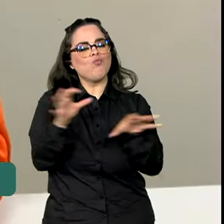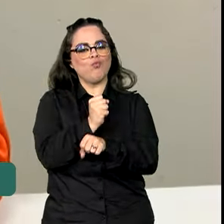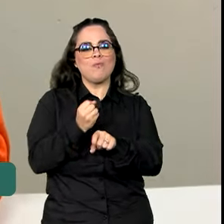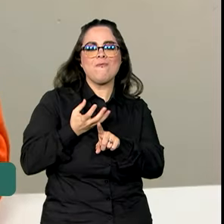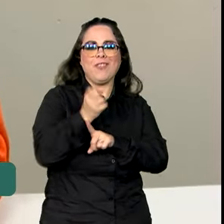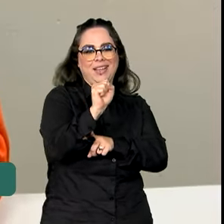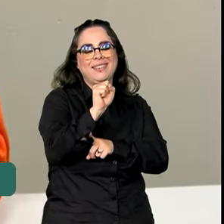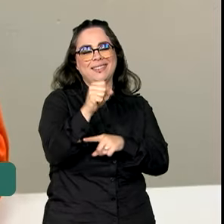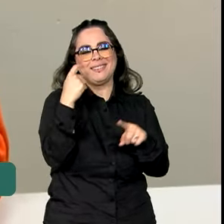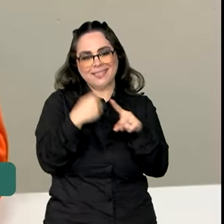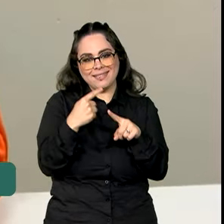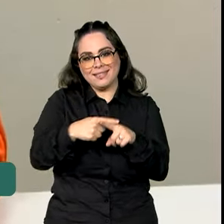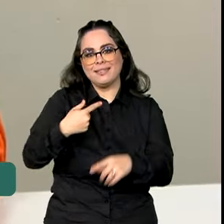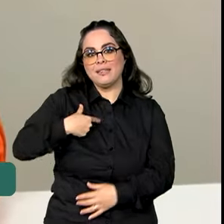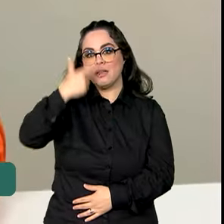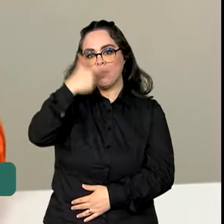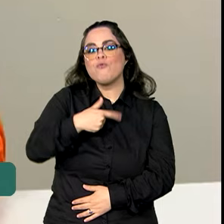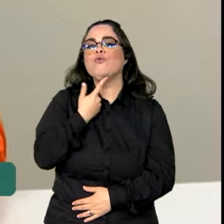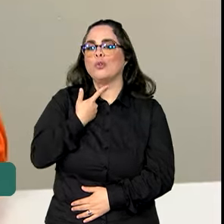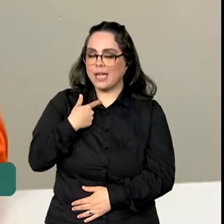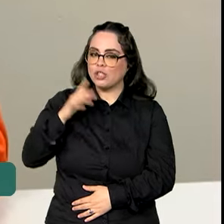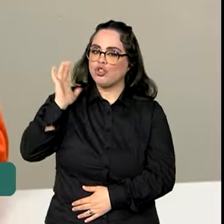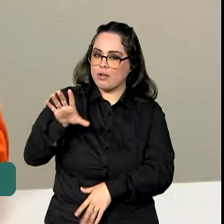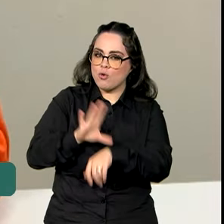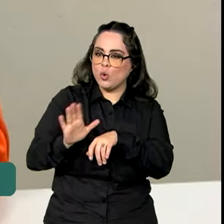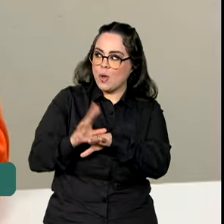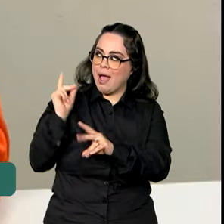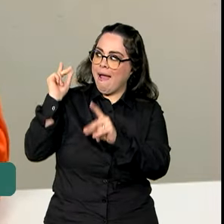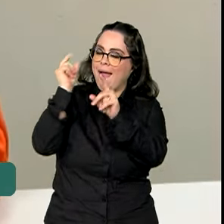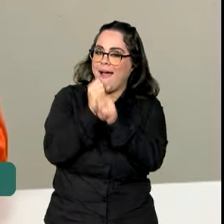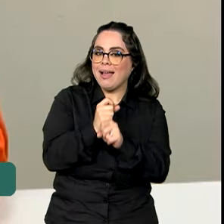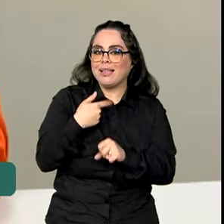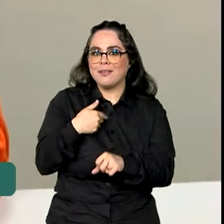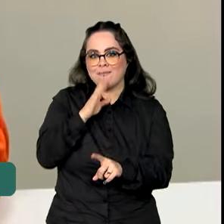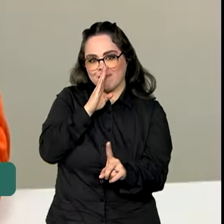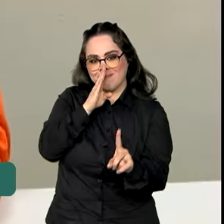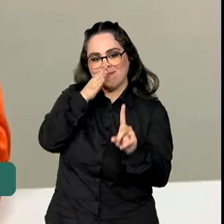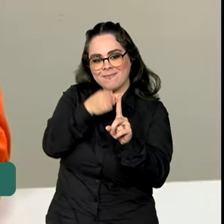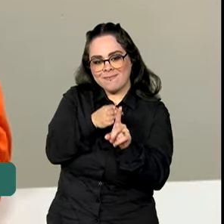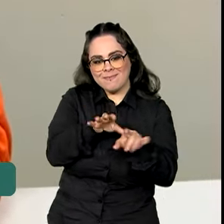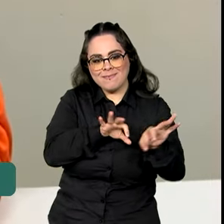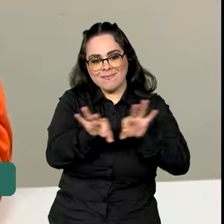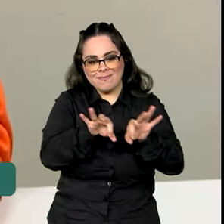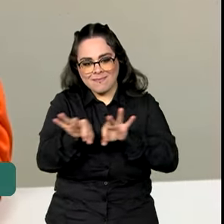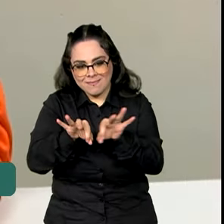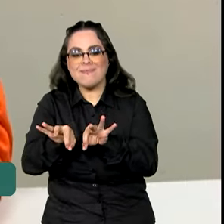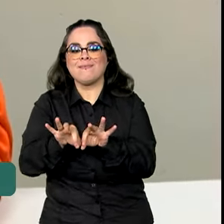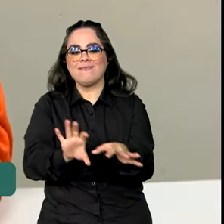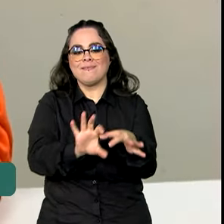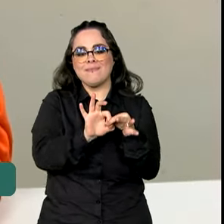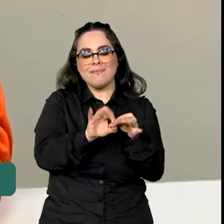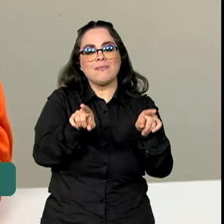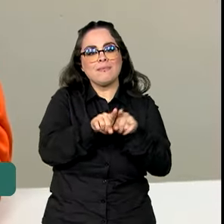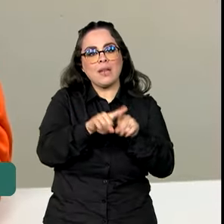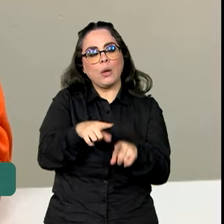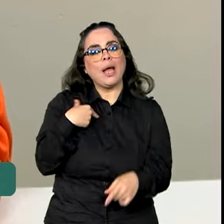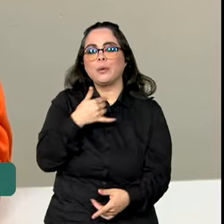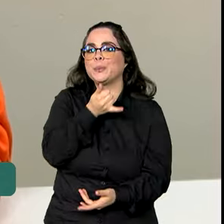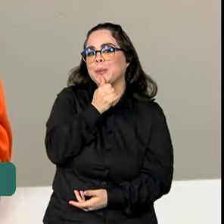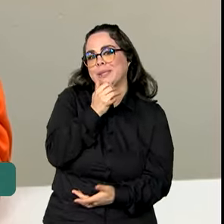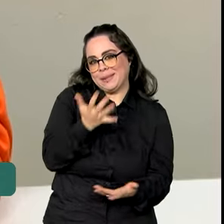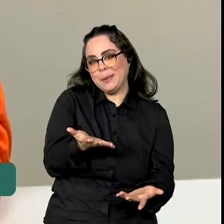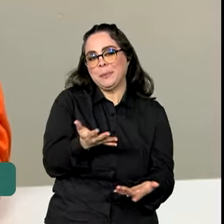porque eu tenho vontade de fazer esse curso, e assim, eu fui direto, mas eu vou lá, e eu quero fazer, que é, tipo assim,